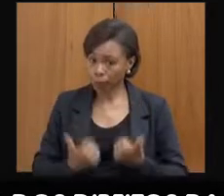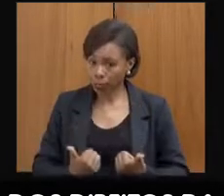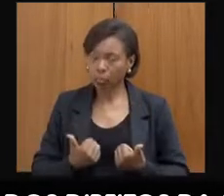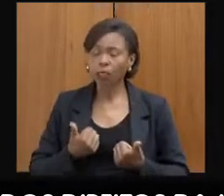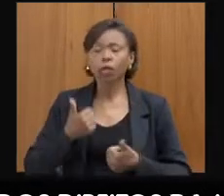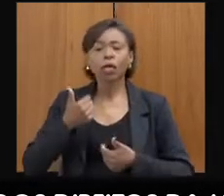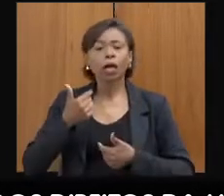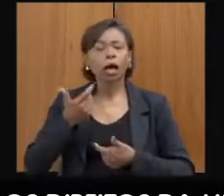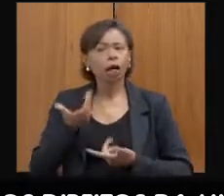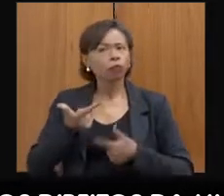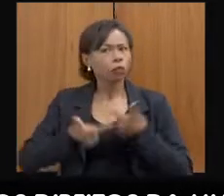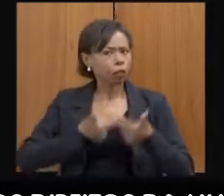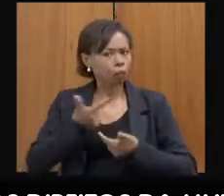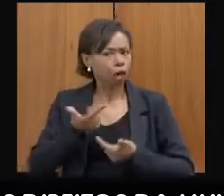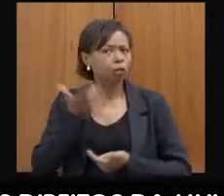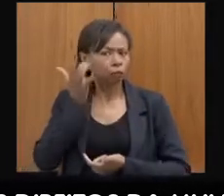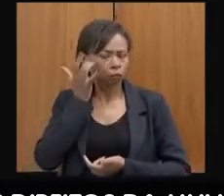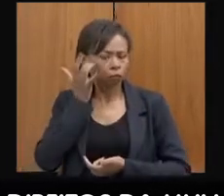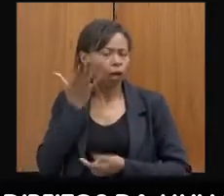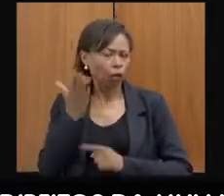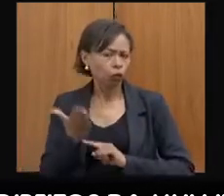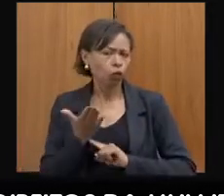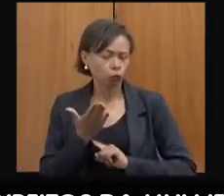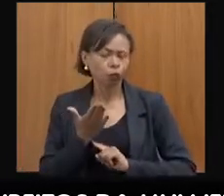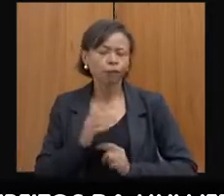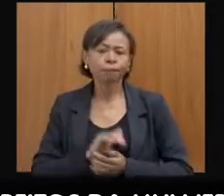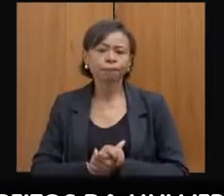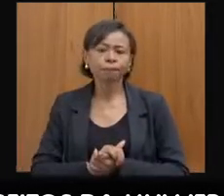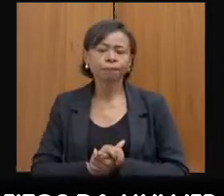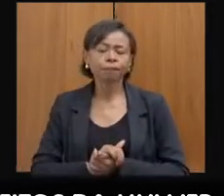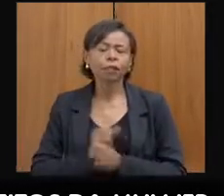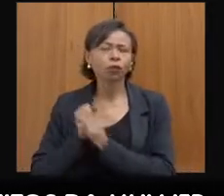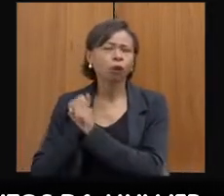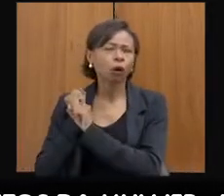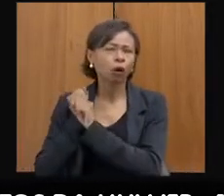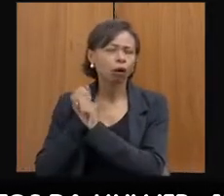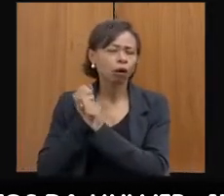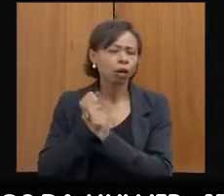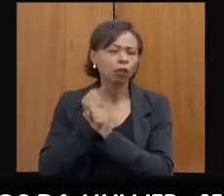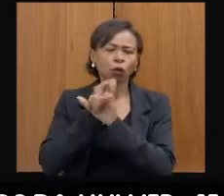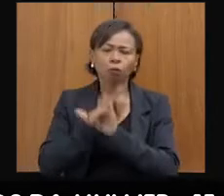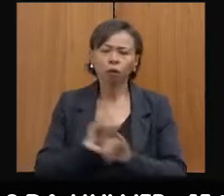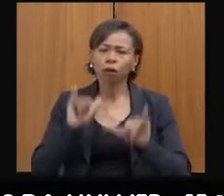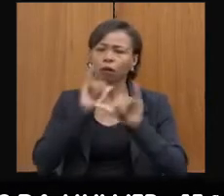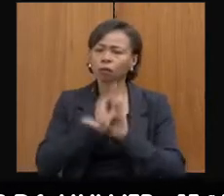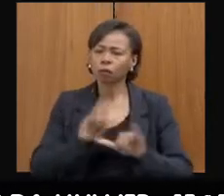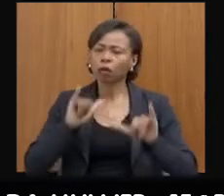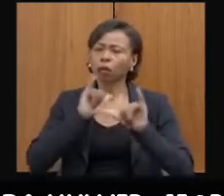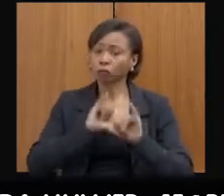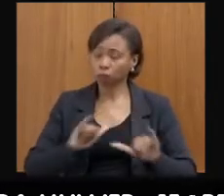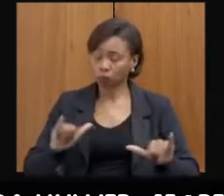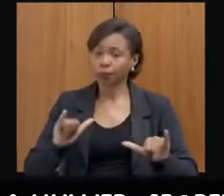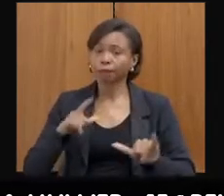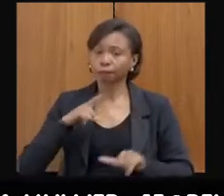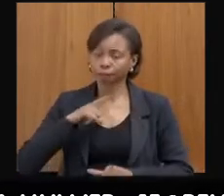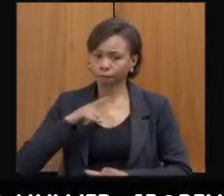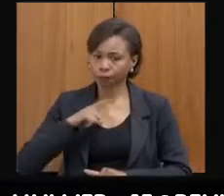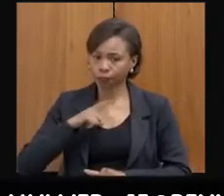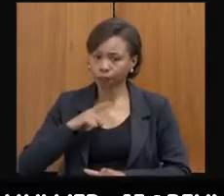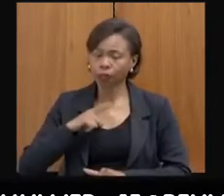trabalho. Trabalhamos com várias campanhas no decorrer do ano e, como a colega bem colocou aí,